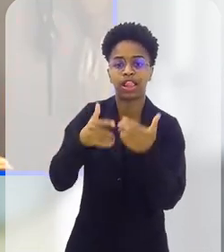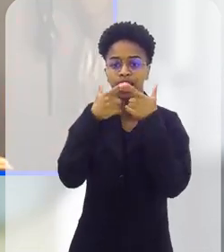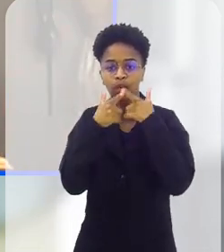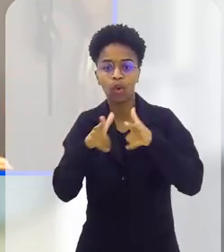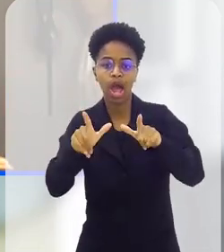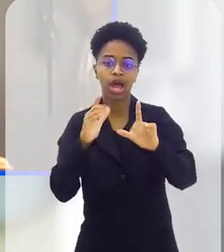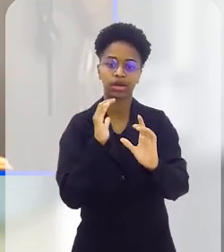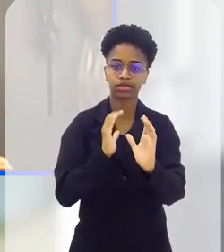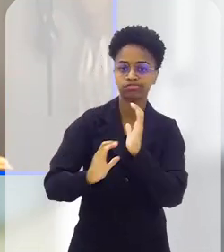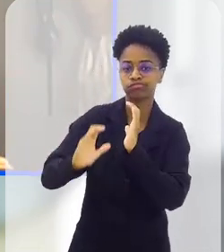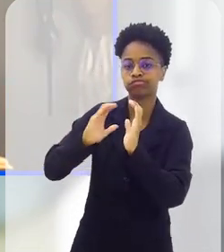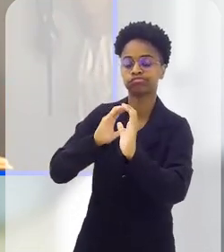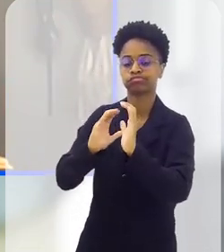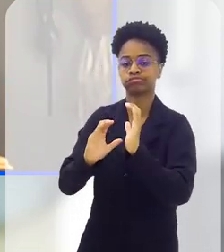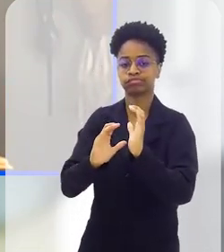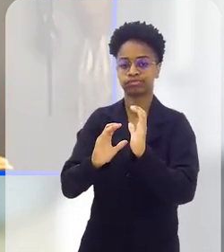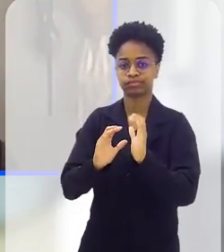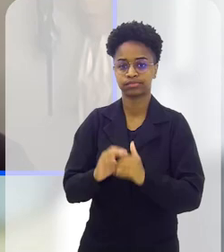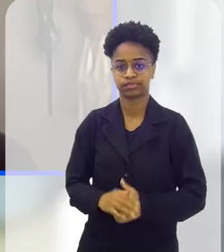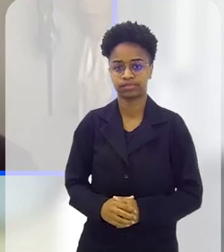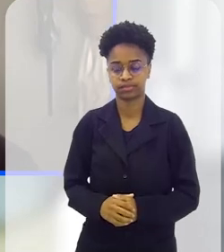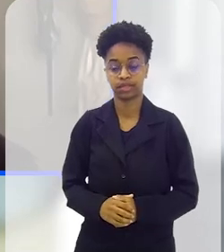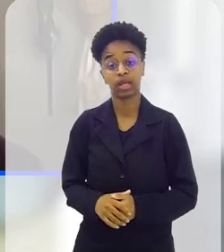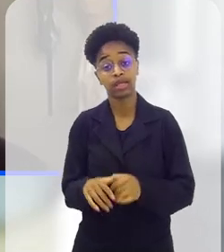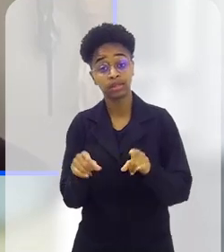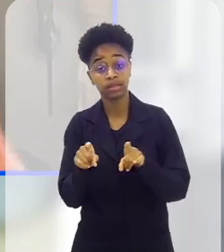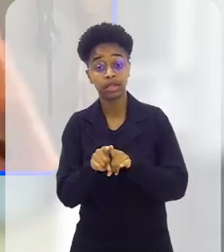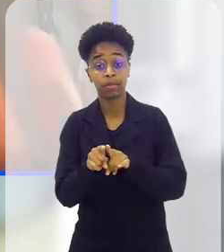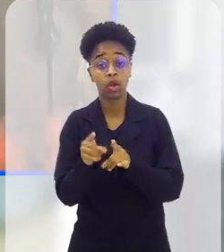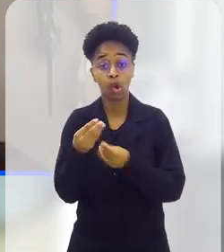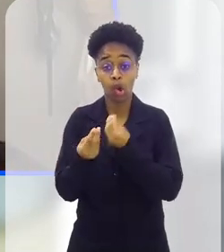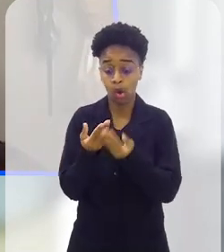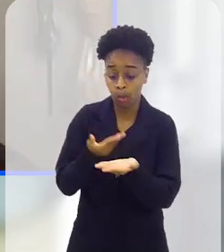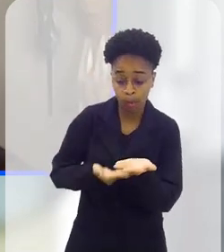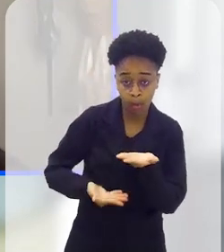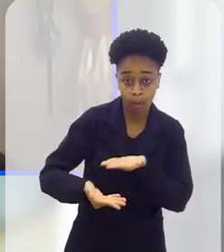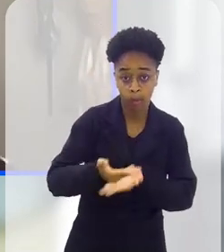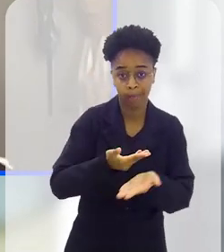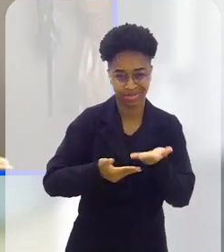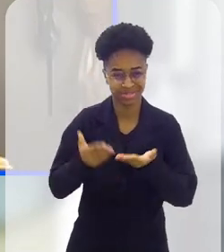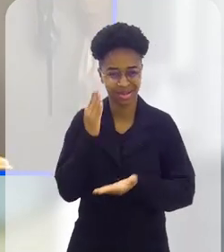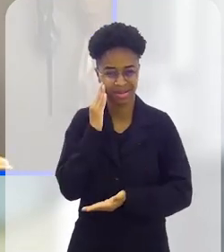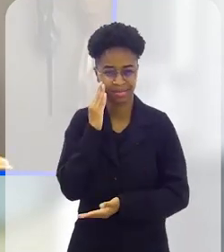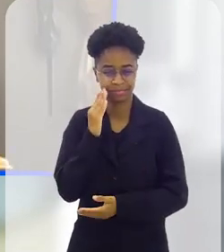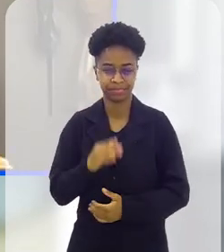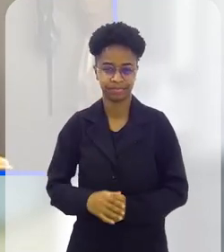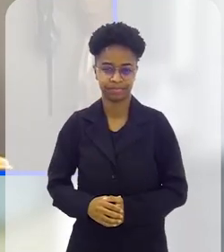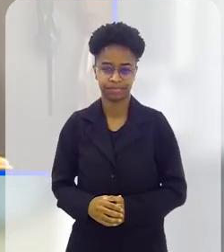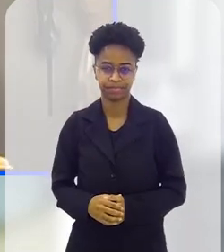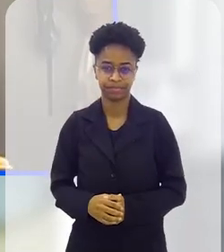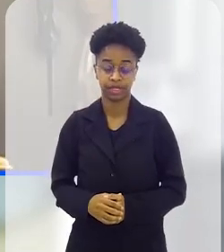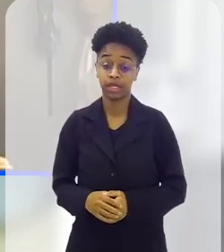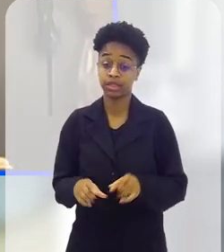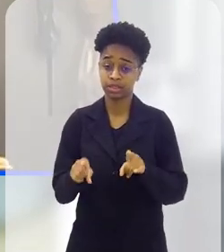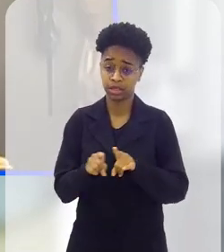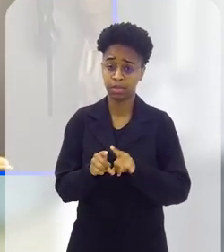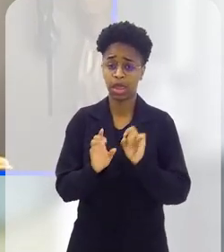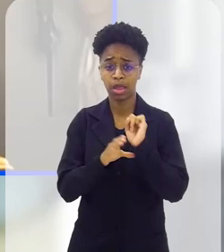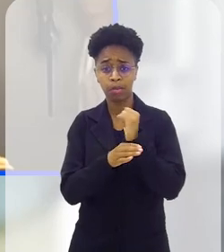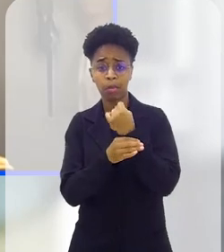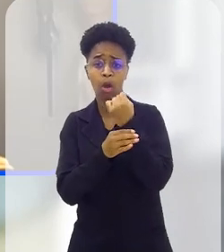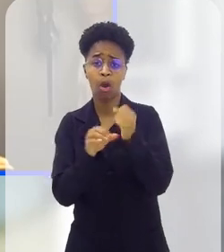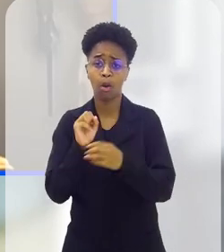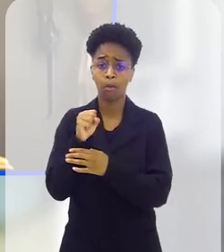a forma de se comunicar, a questão da interação, sabe, além da questão da